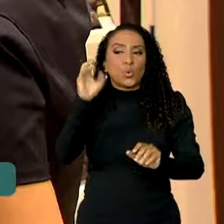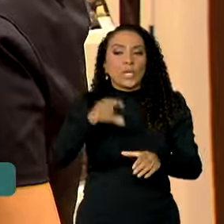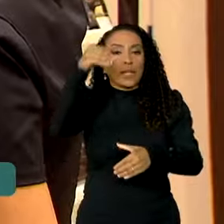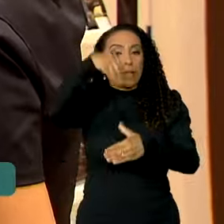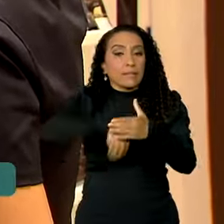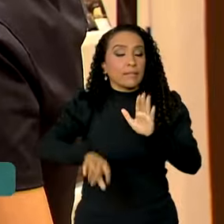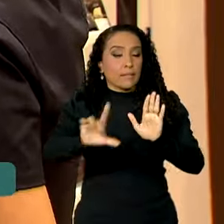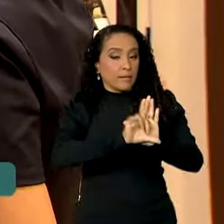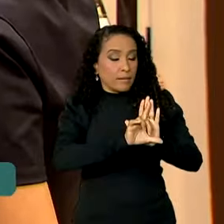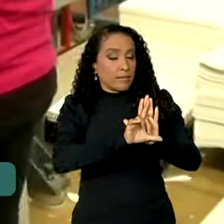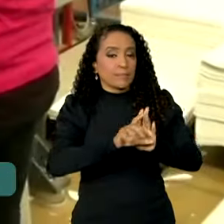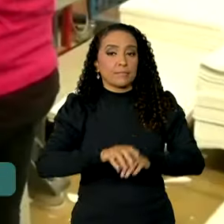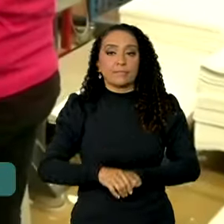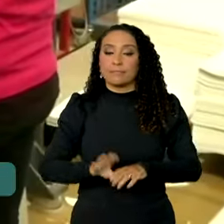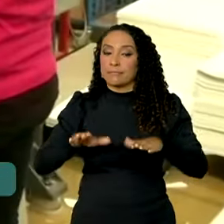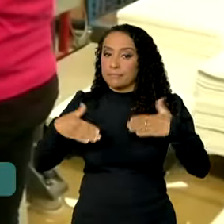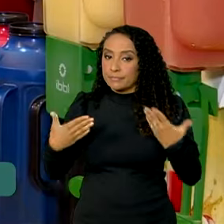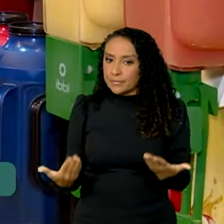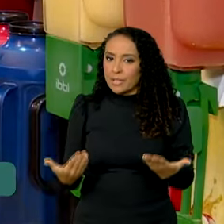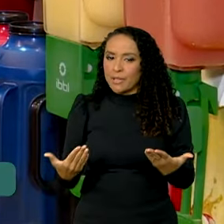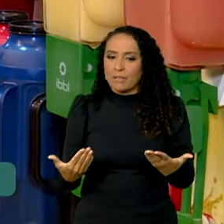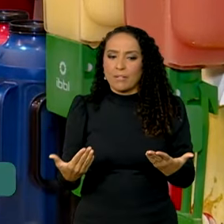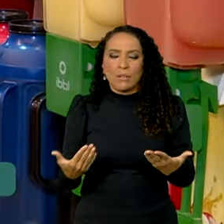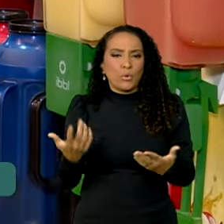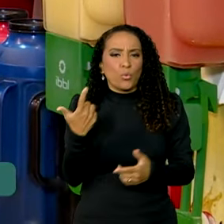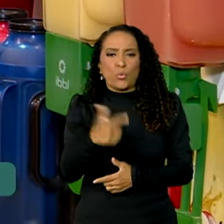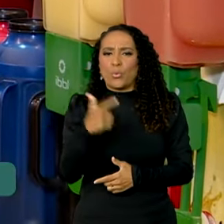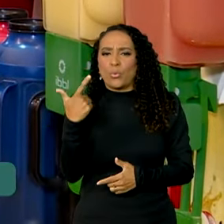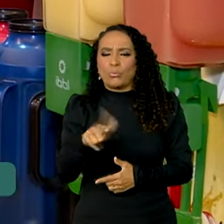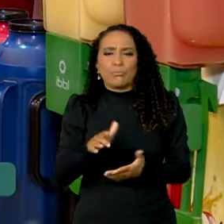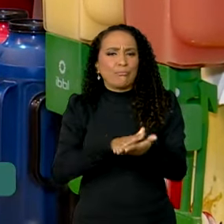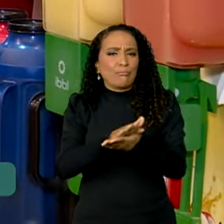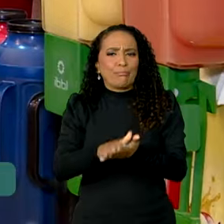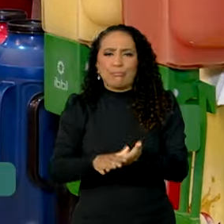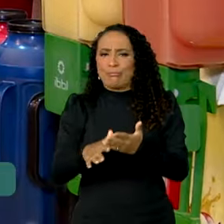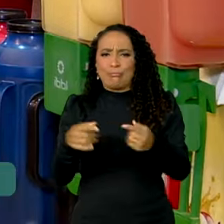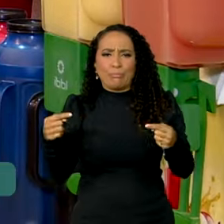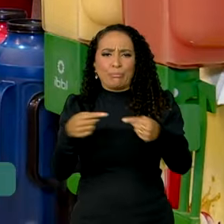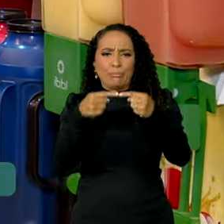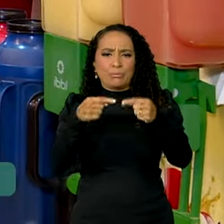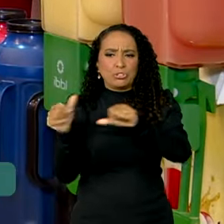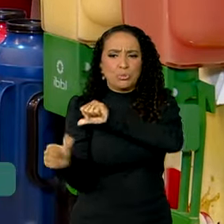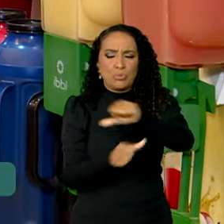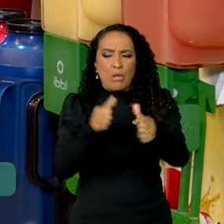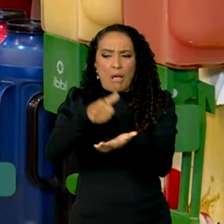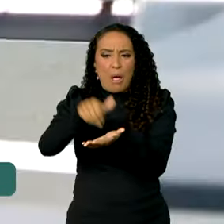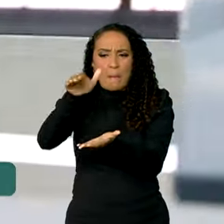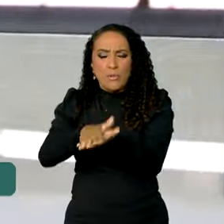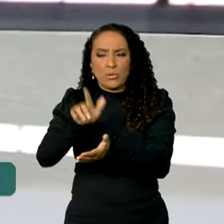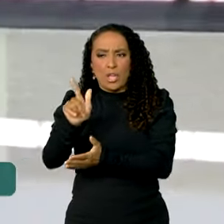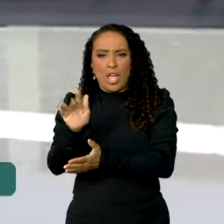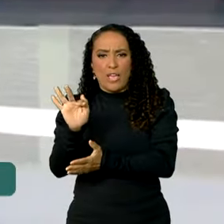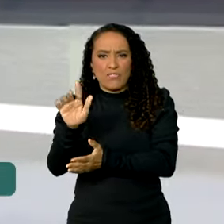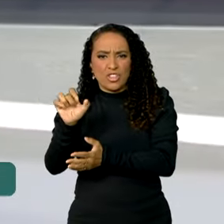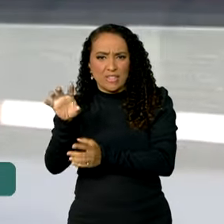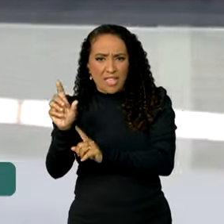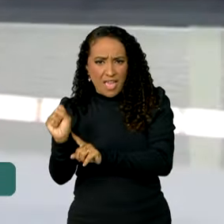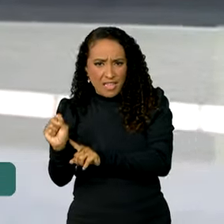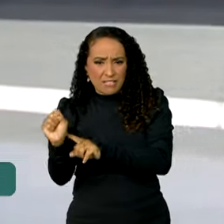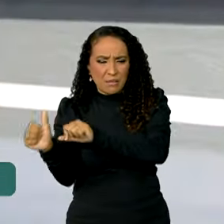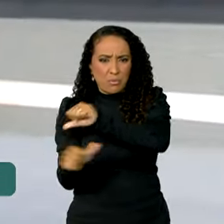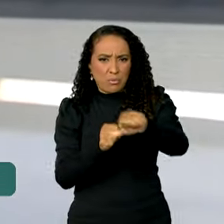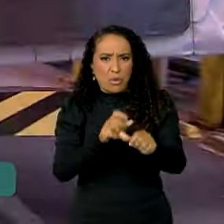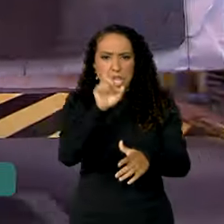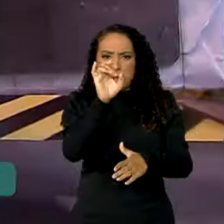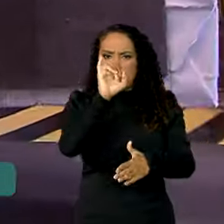previsto em lei. Então, não há qualquer intenção de transformar a multa do FGTS em